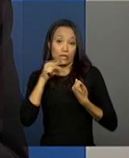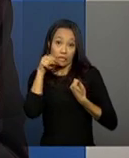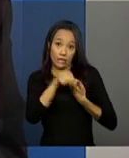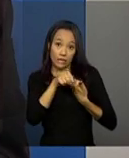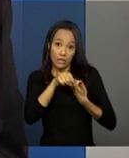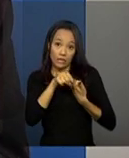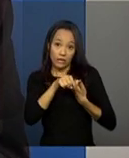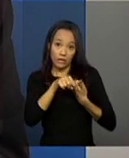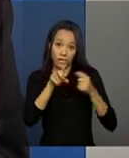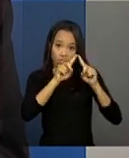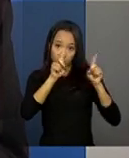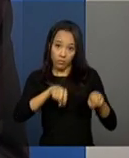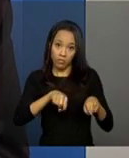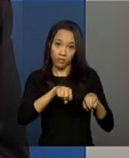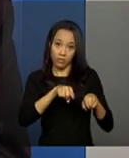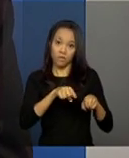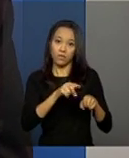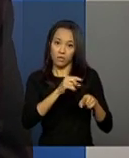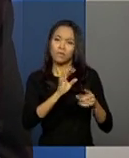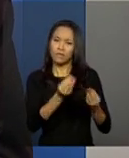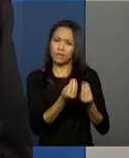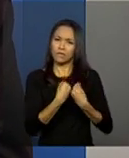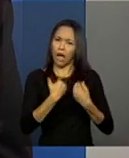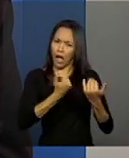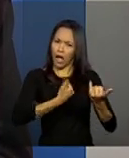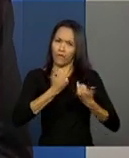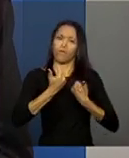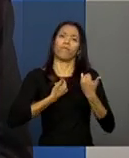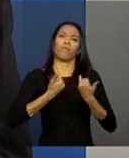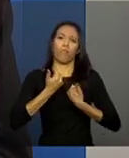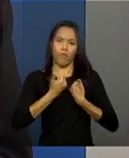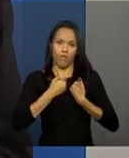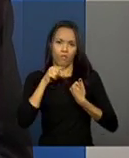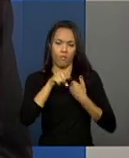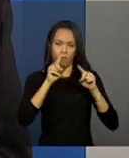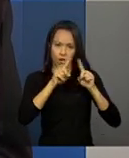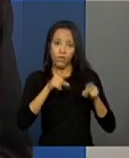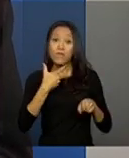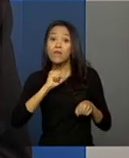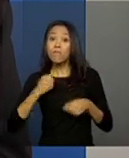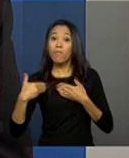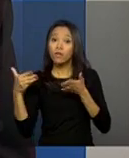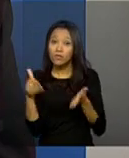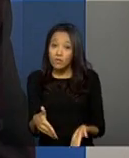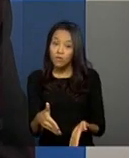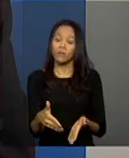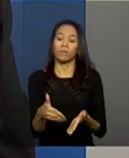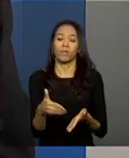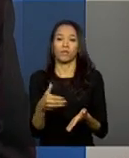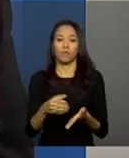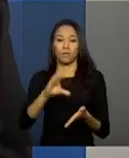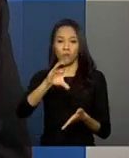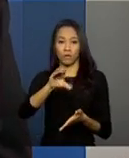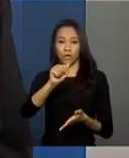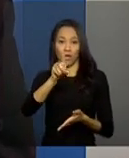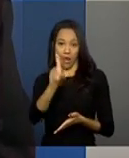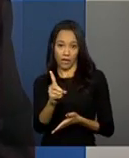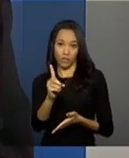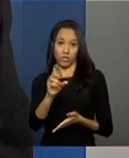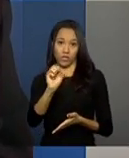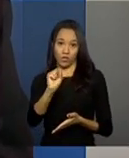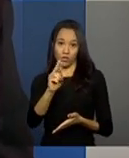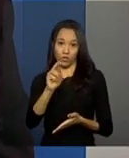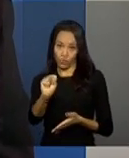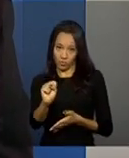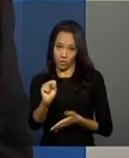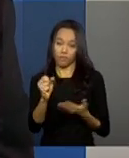prontuário é possível fazer uma consulta a quem participa do serviço de convivência do CARD SUAS.